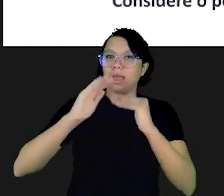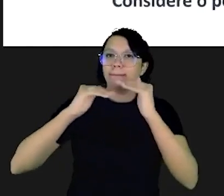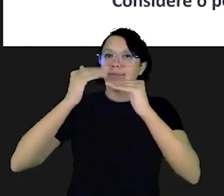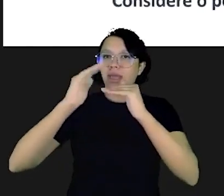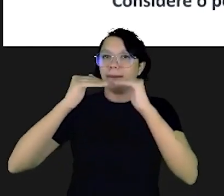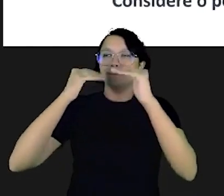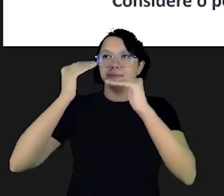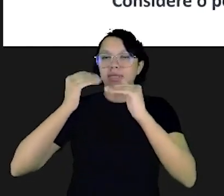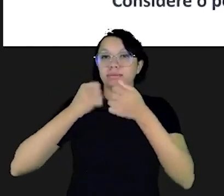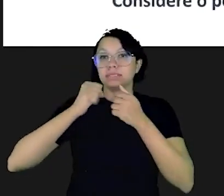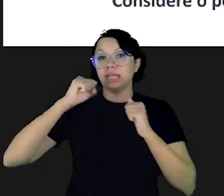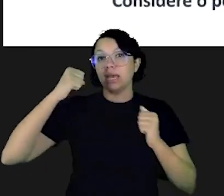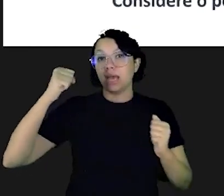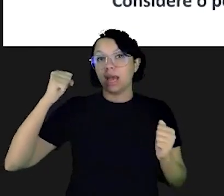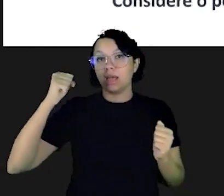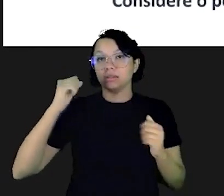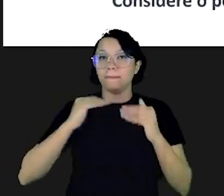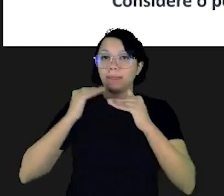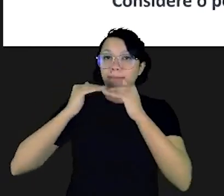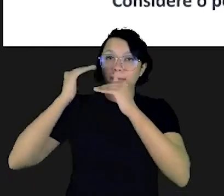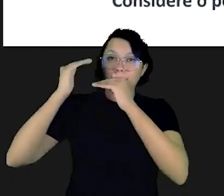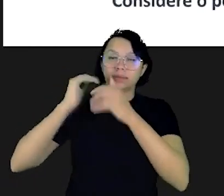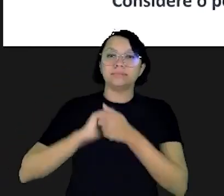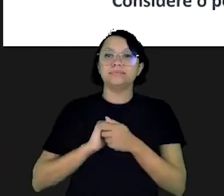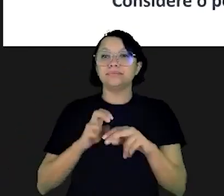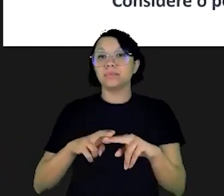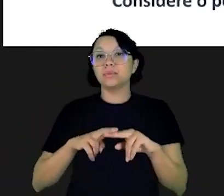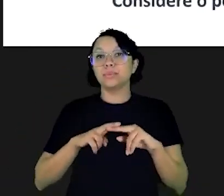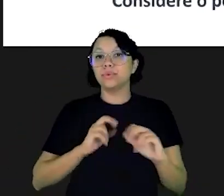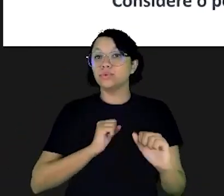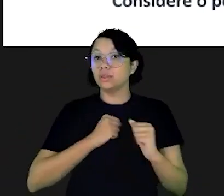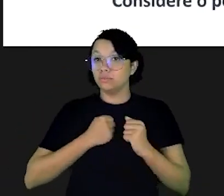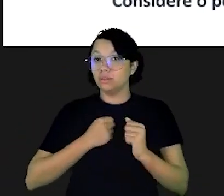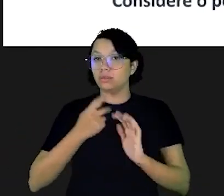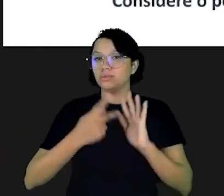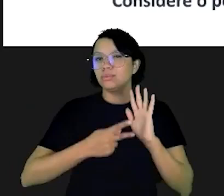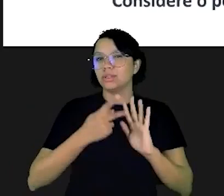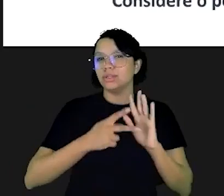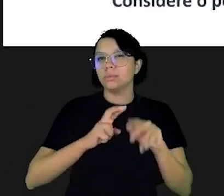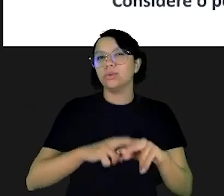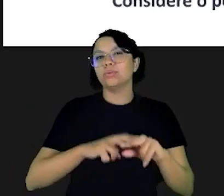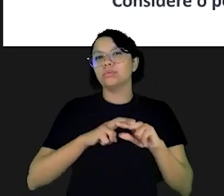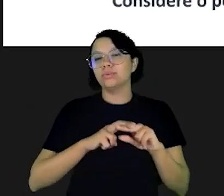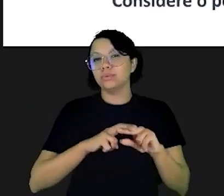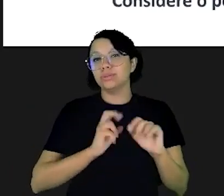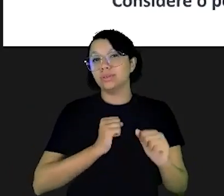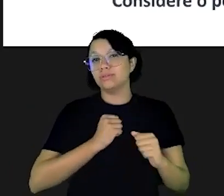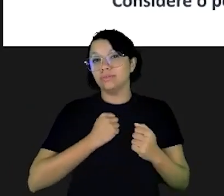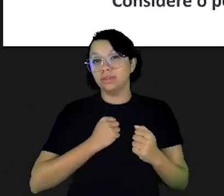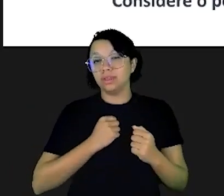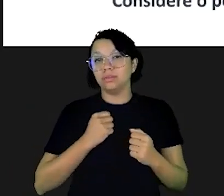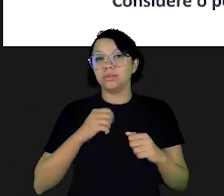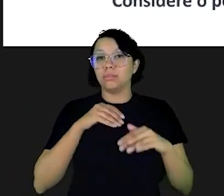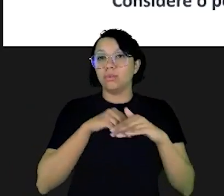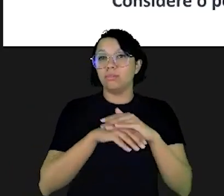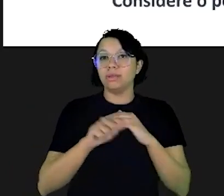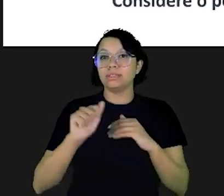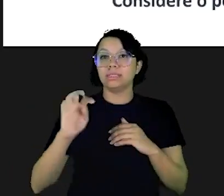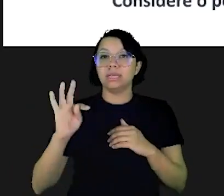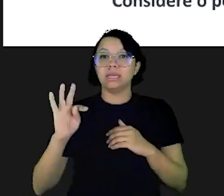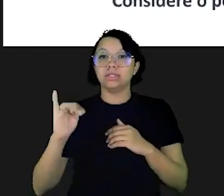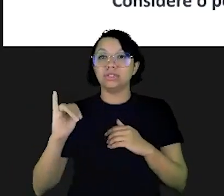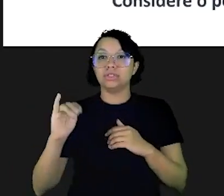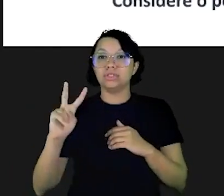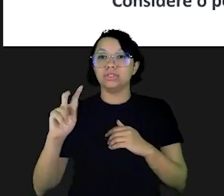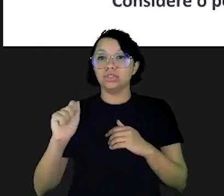compostos que crescem de maneira exponencial por isso defendemos o planejamento por isso